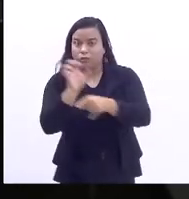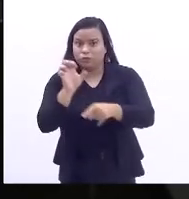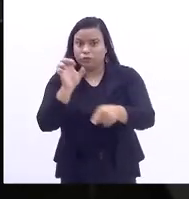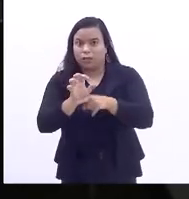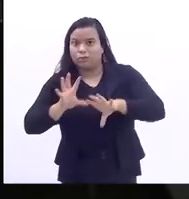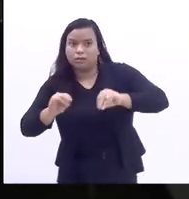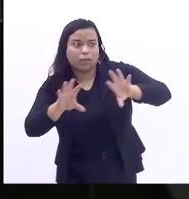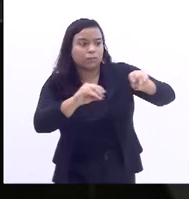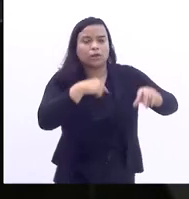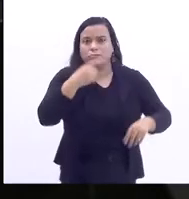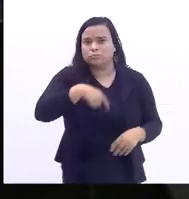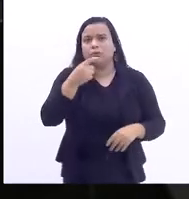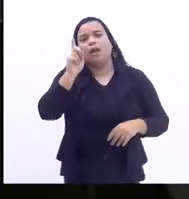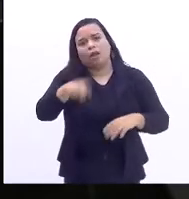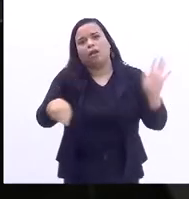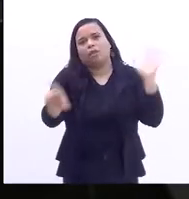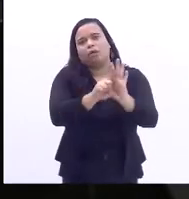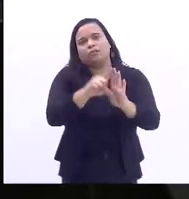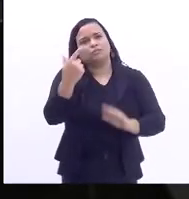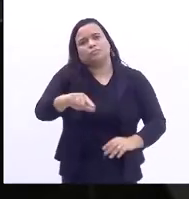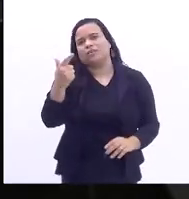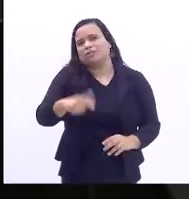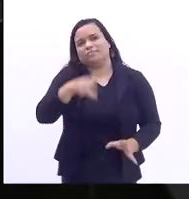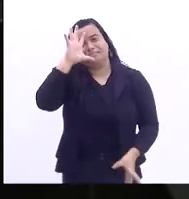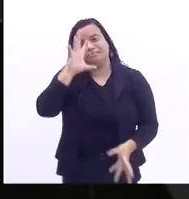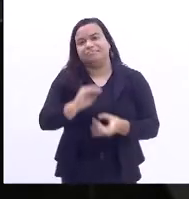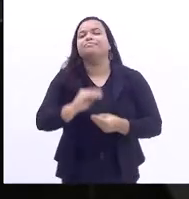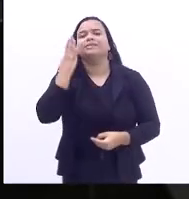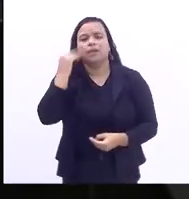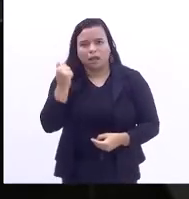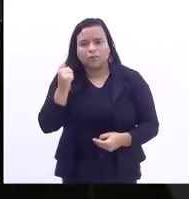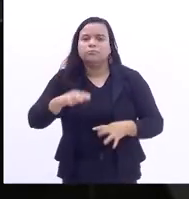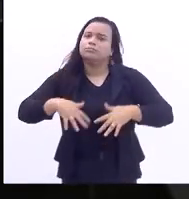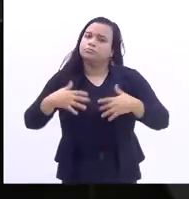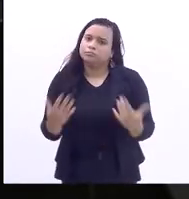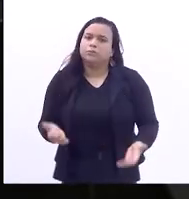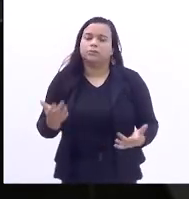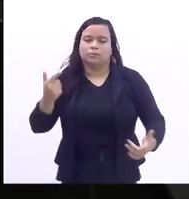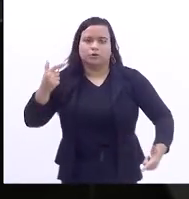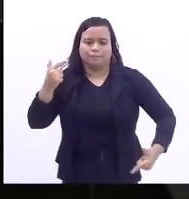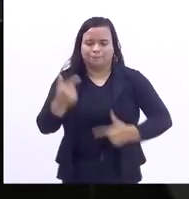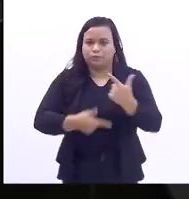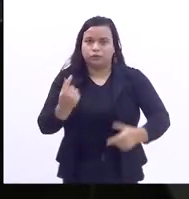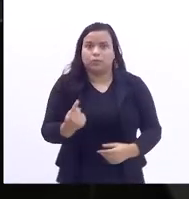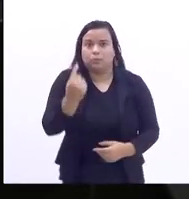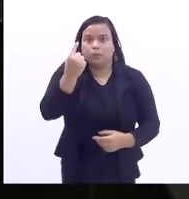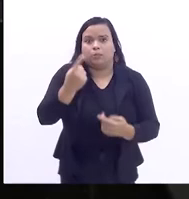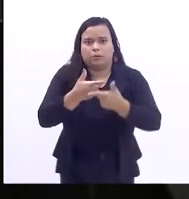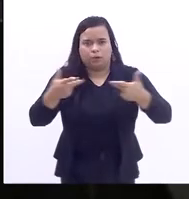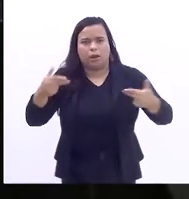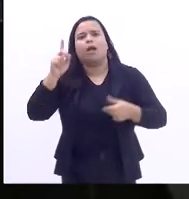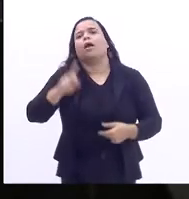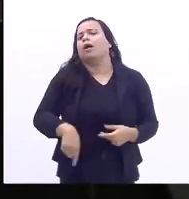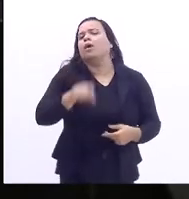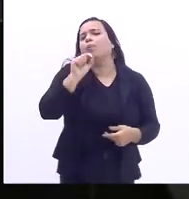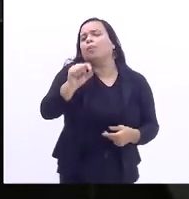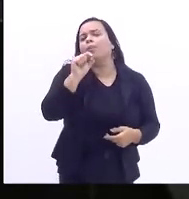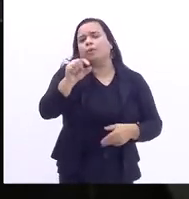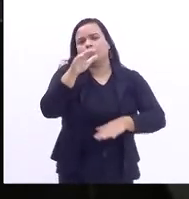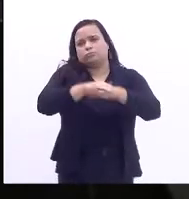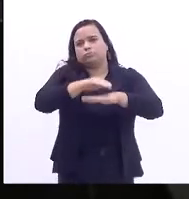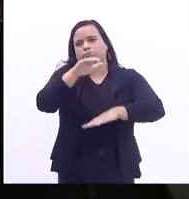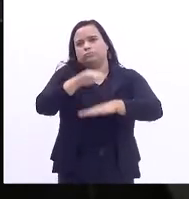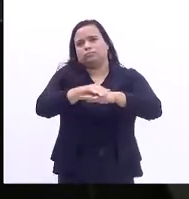território sem lei. E o que funciona nesses casos é o que os